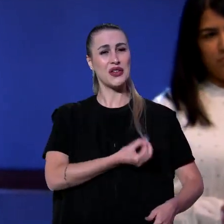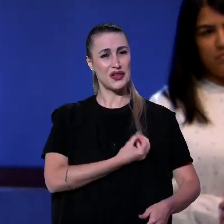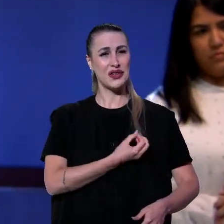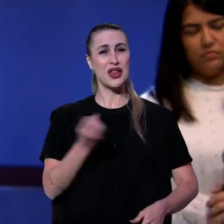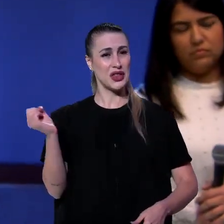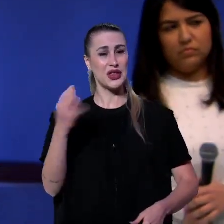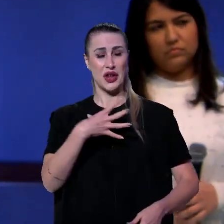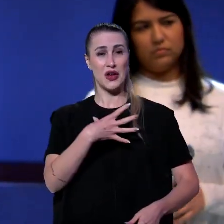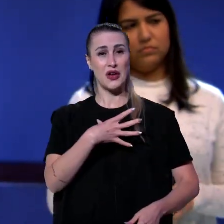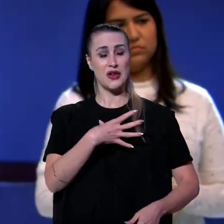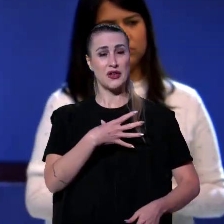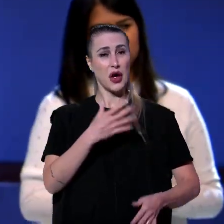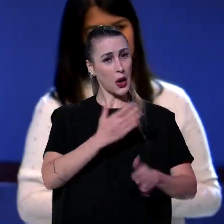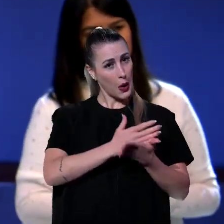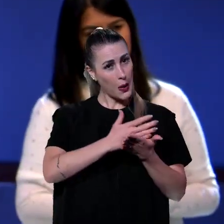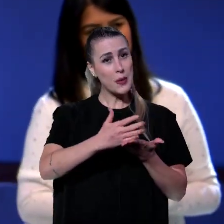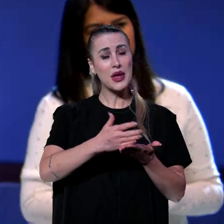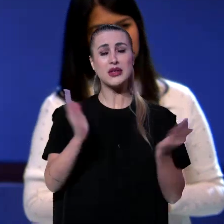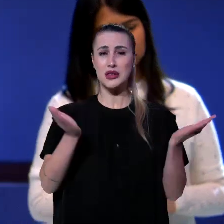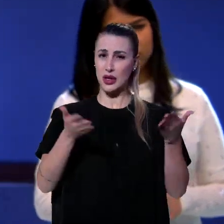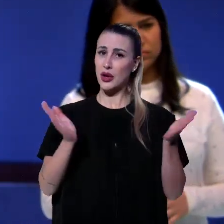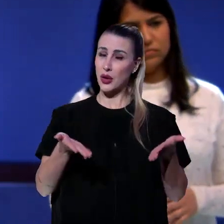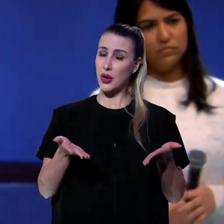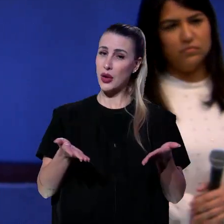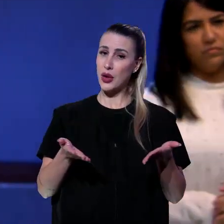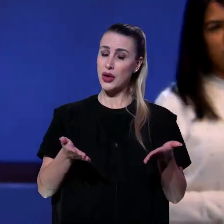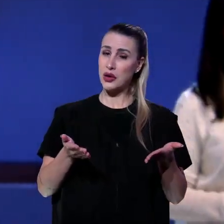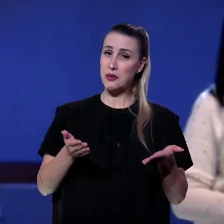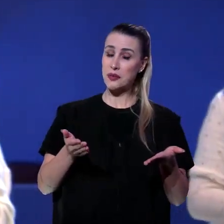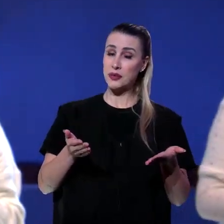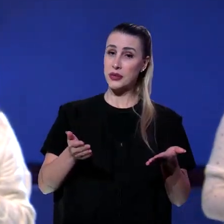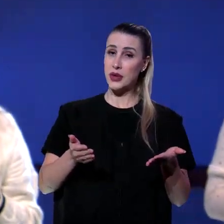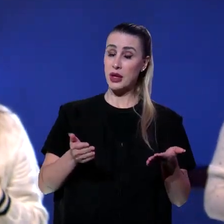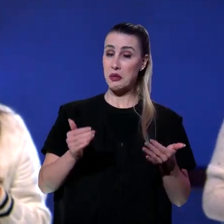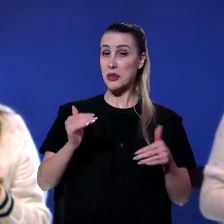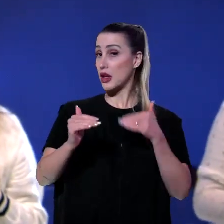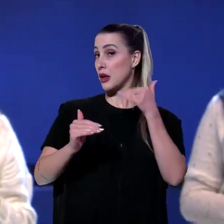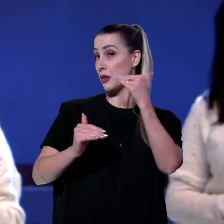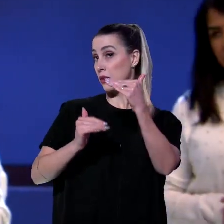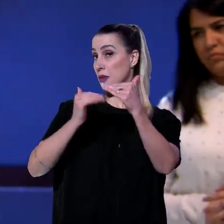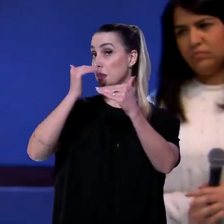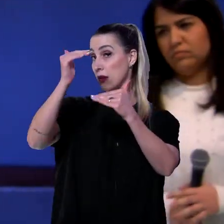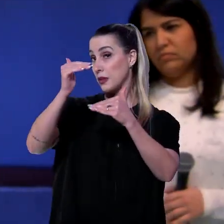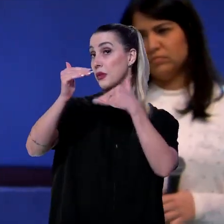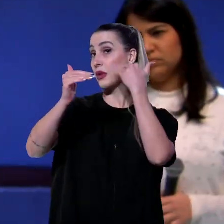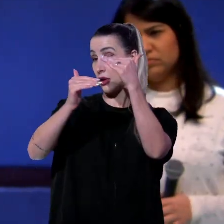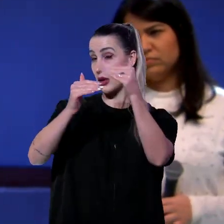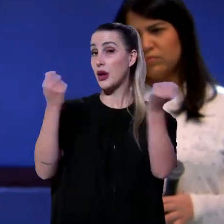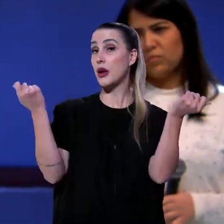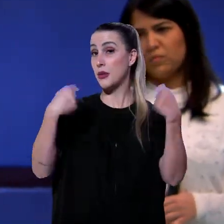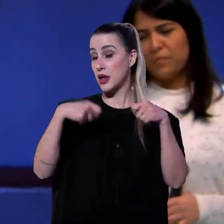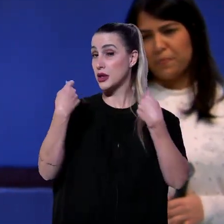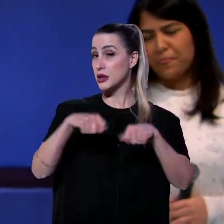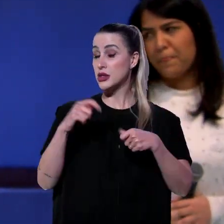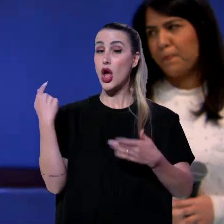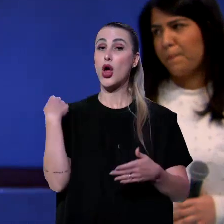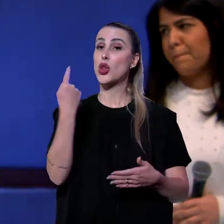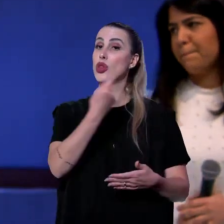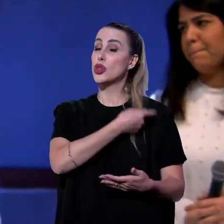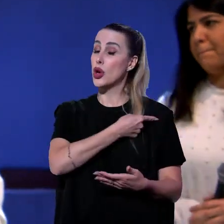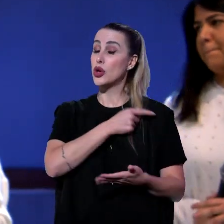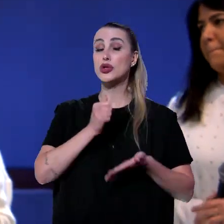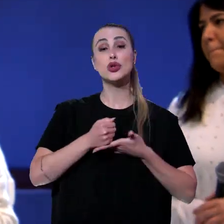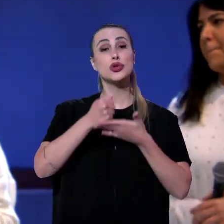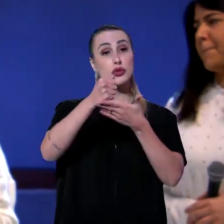próximos passos. Tá? Esses próximos passos não são sozinhos. A gente ajuda vocês a conhecerem